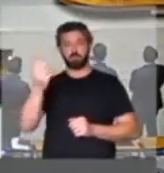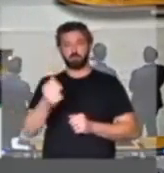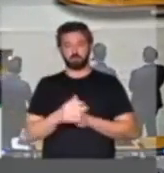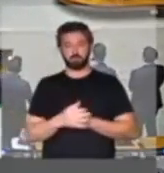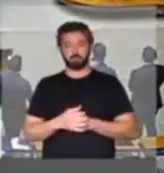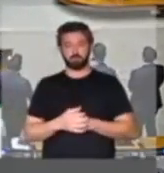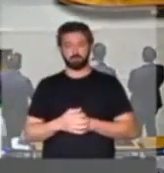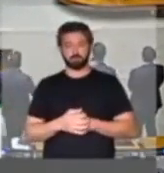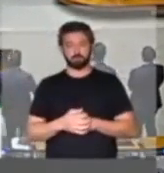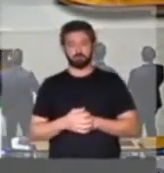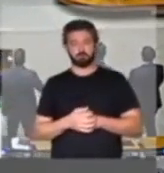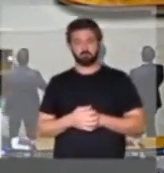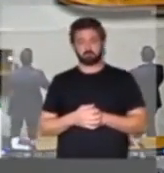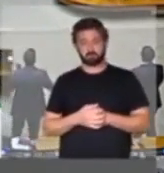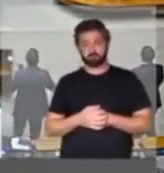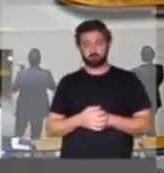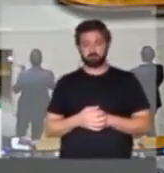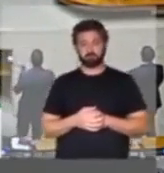Depois da deputada Cristianeta do Rio de Janeiro, nós vamos...